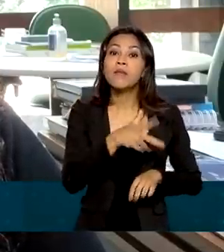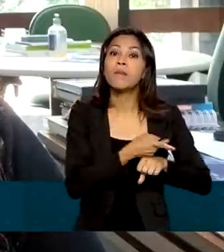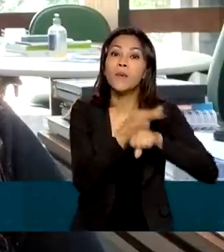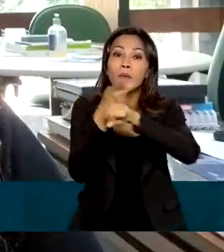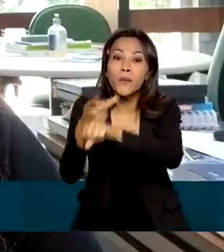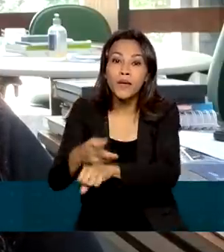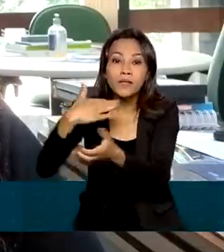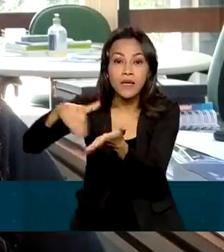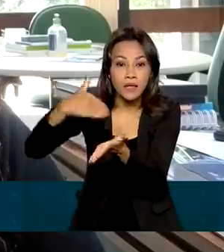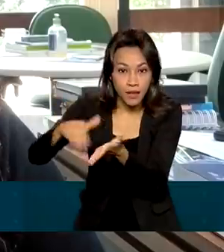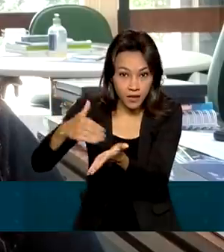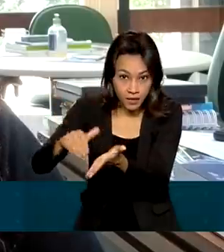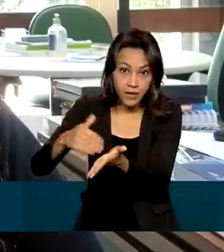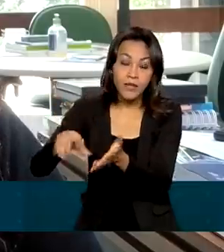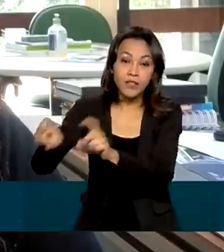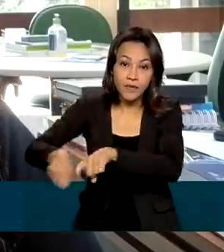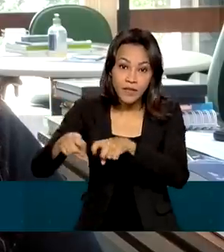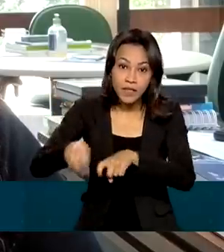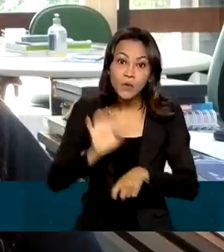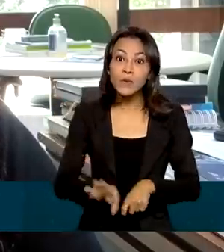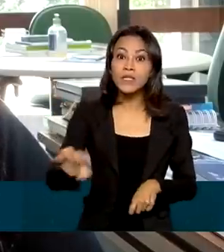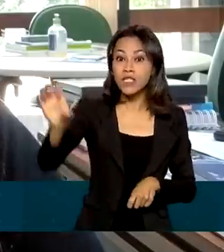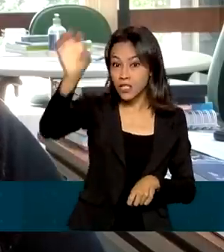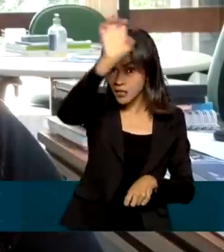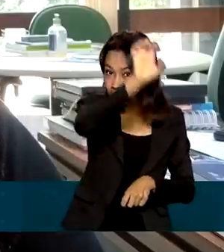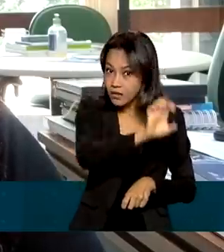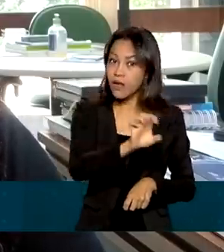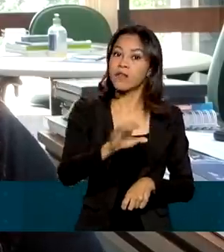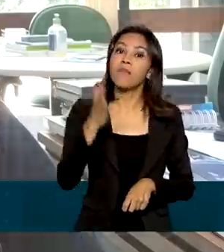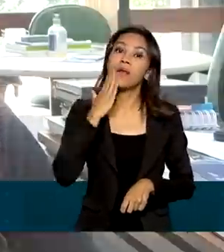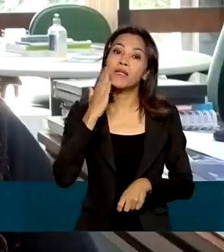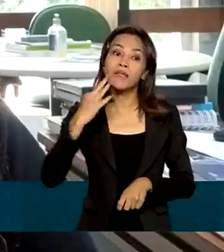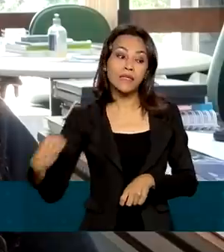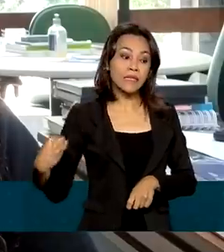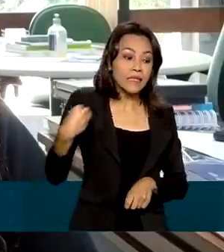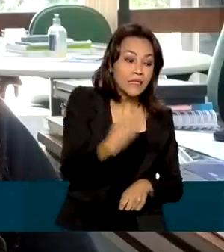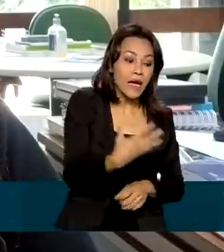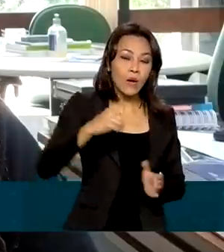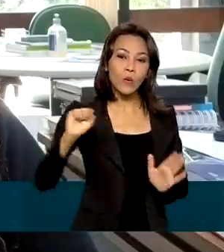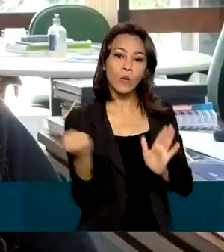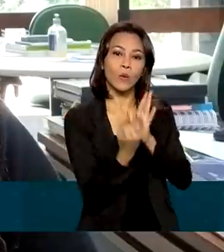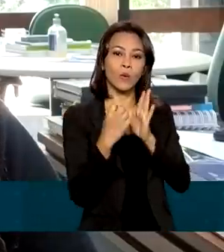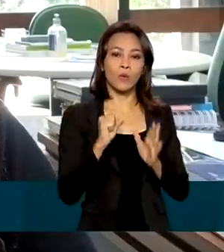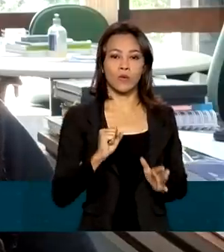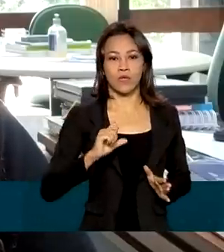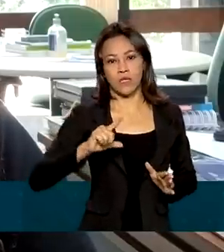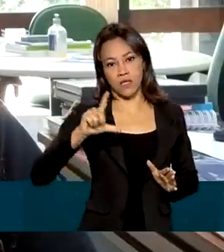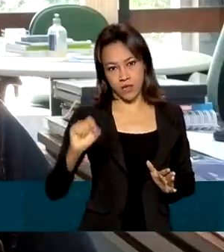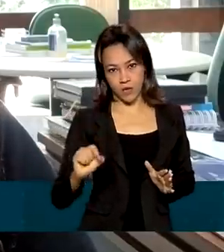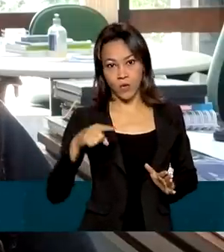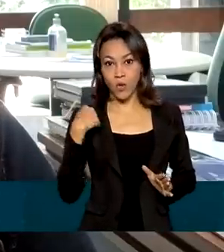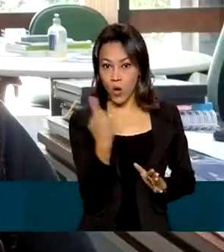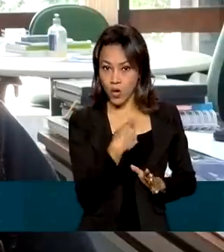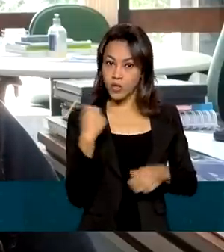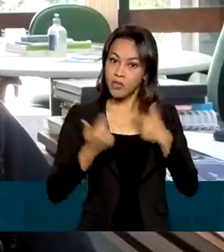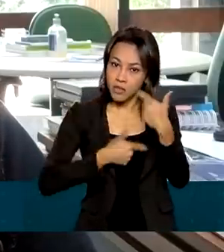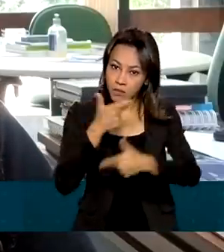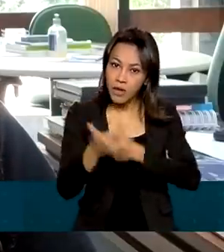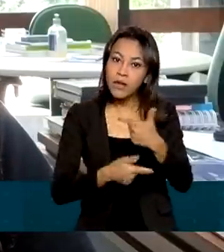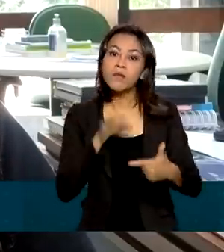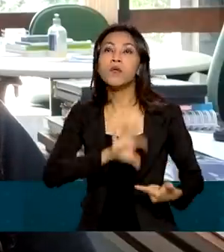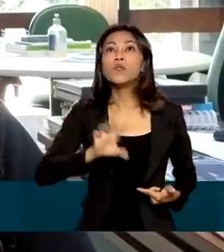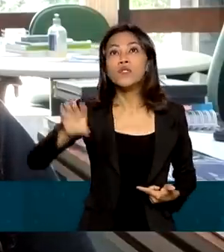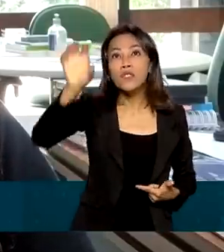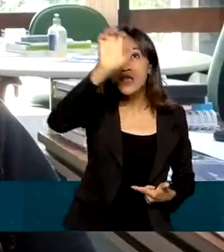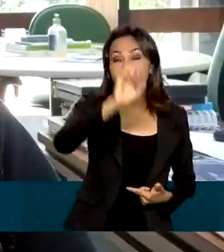dos estados e do Distrito Federal, que são aqueles competentes para fazer a concessão de selo Arte. Nós estamos trabalhando na ampliação dessa concessão pelos estados